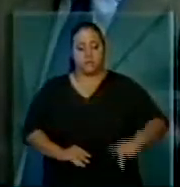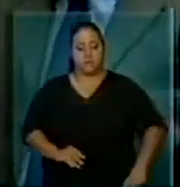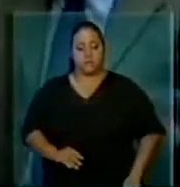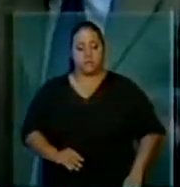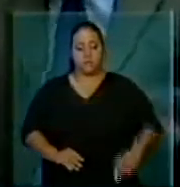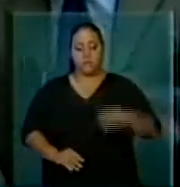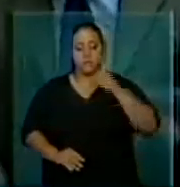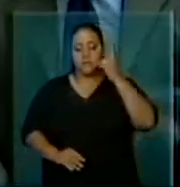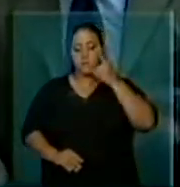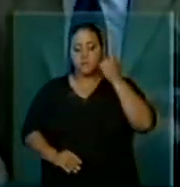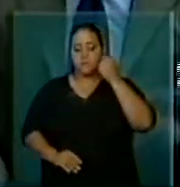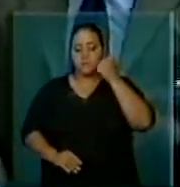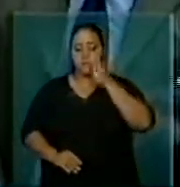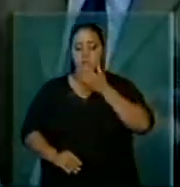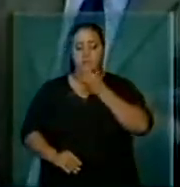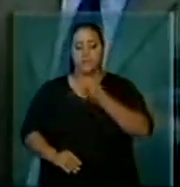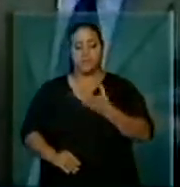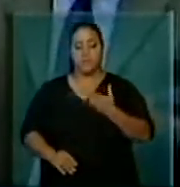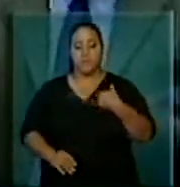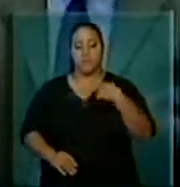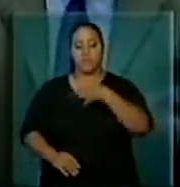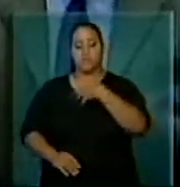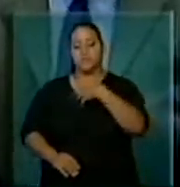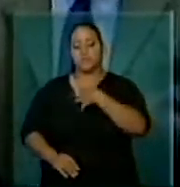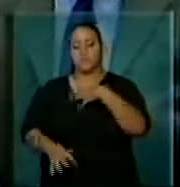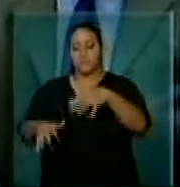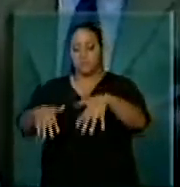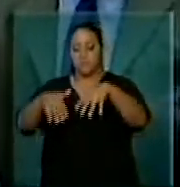O que